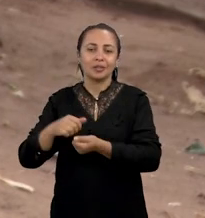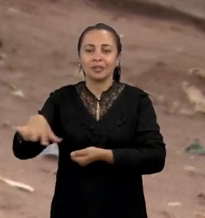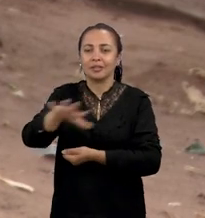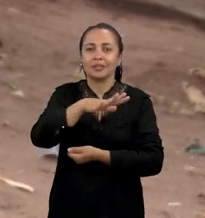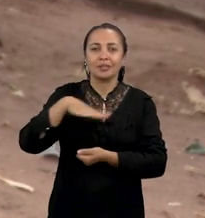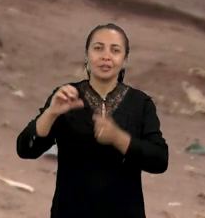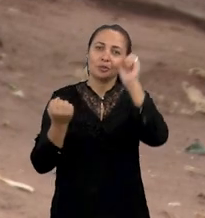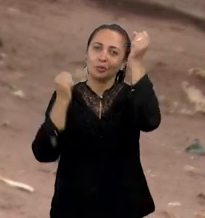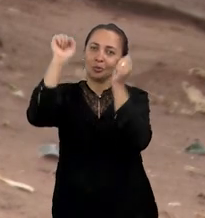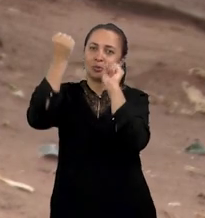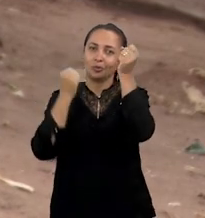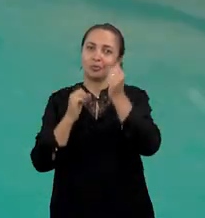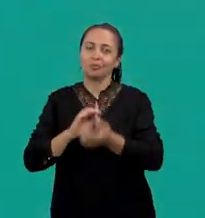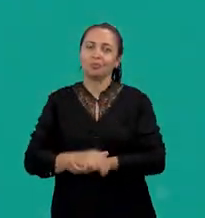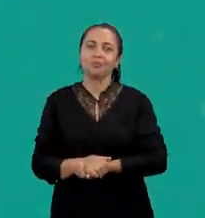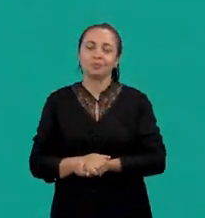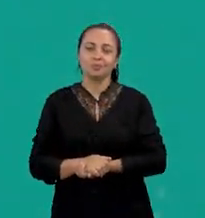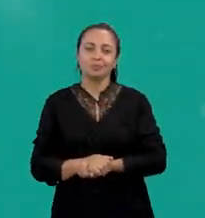da área industrial.